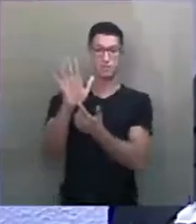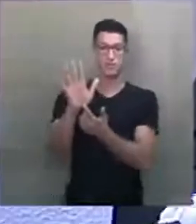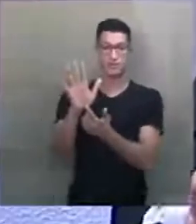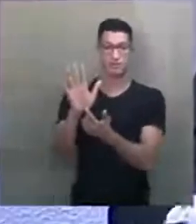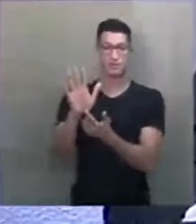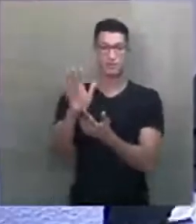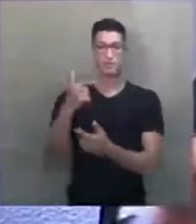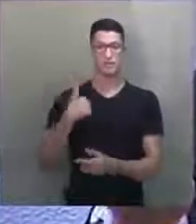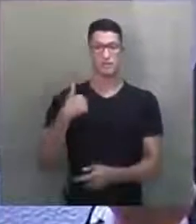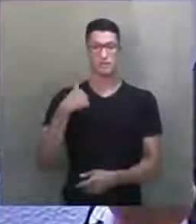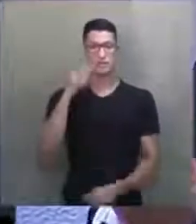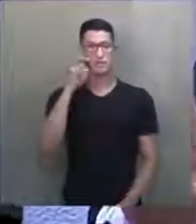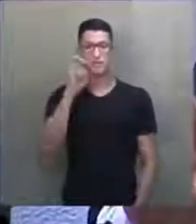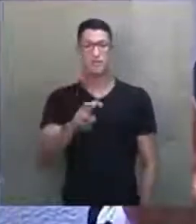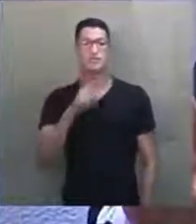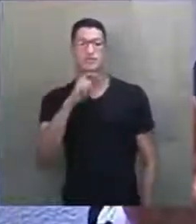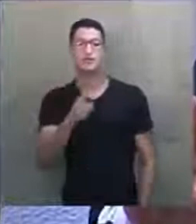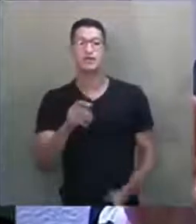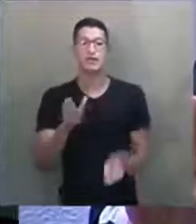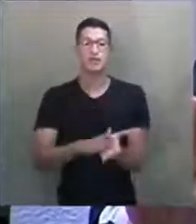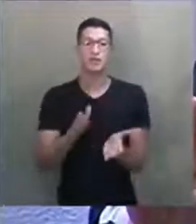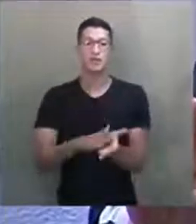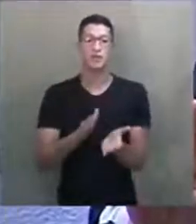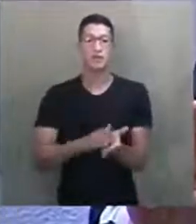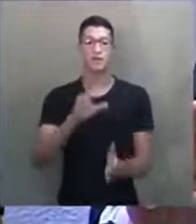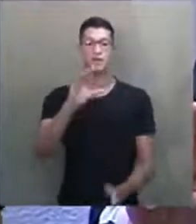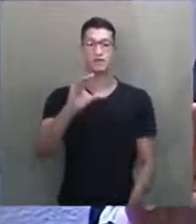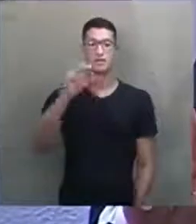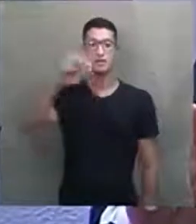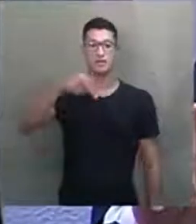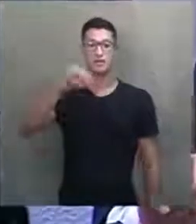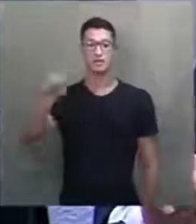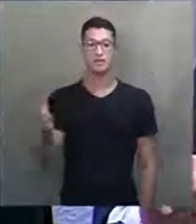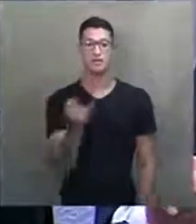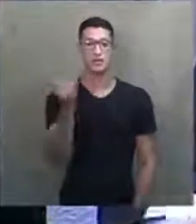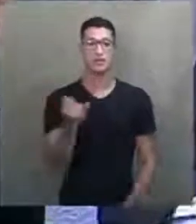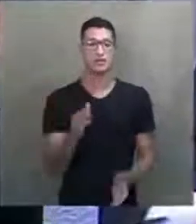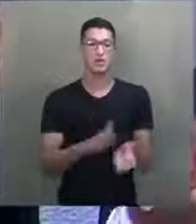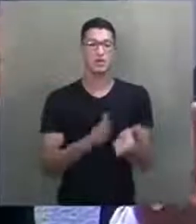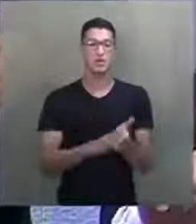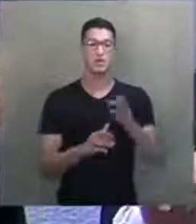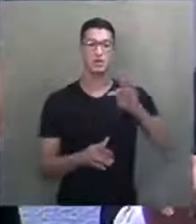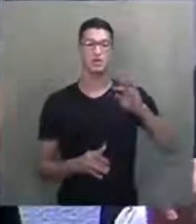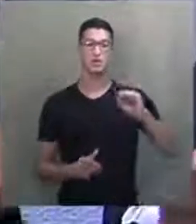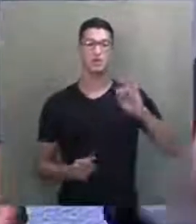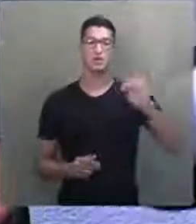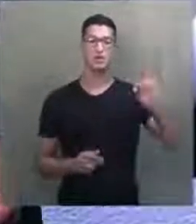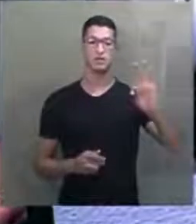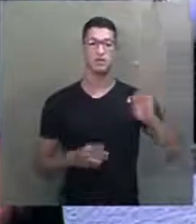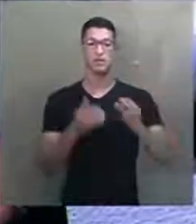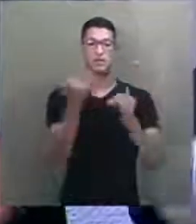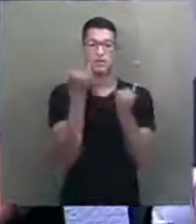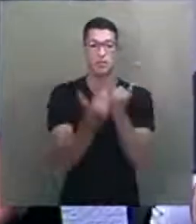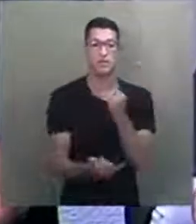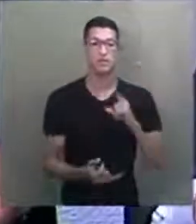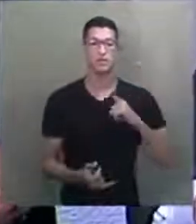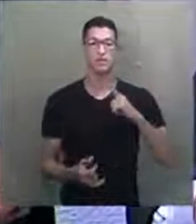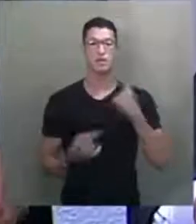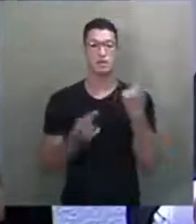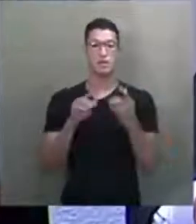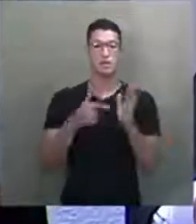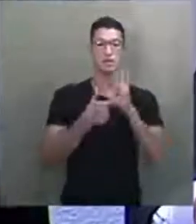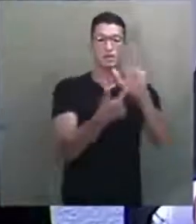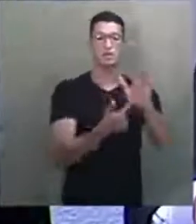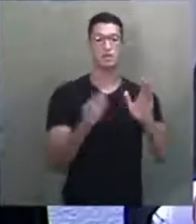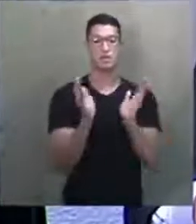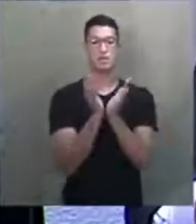E eu não vejo ninguém cobrando CNJ, ninguém cobrando TST, parece que só tem uma indicação na